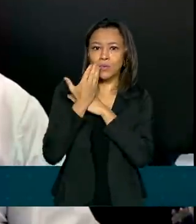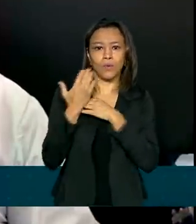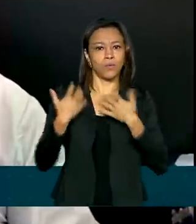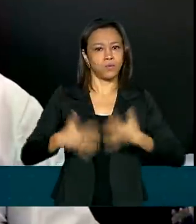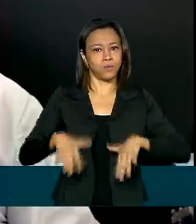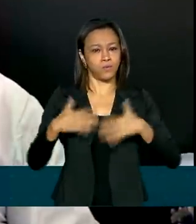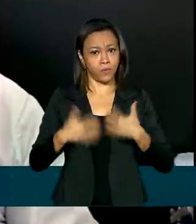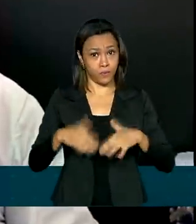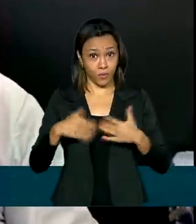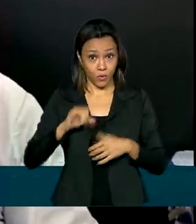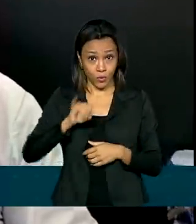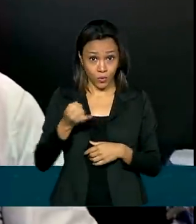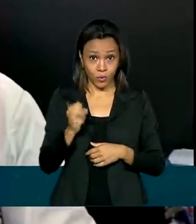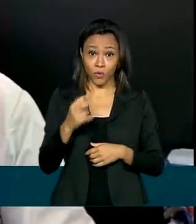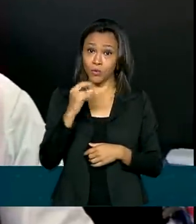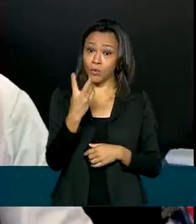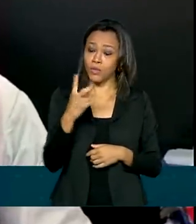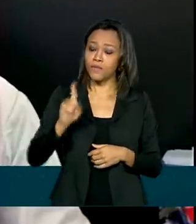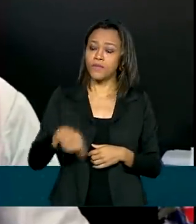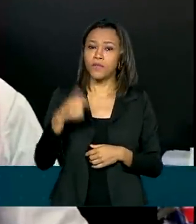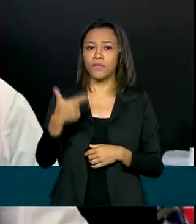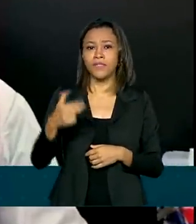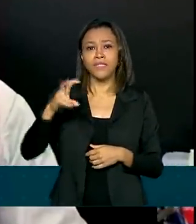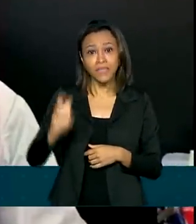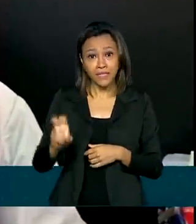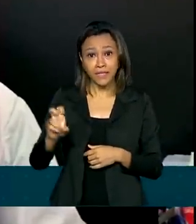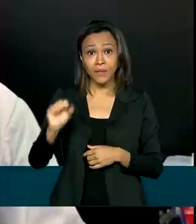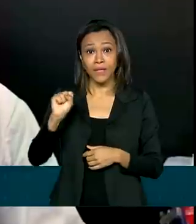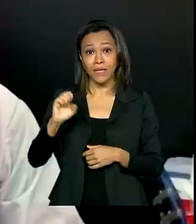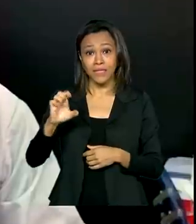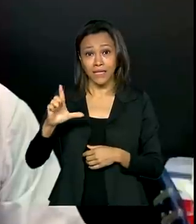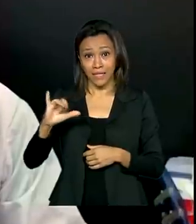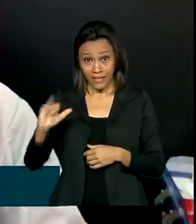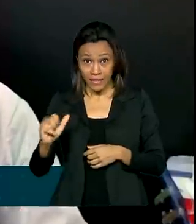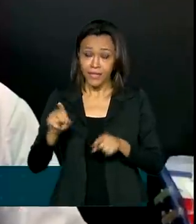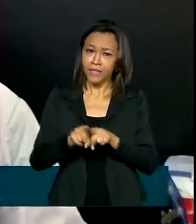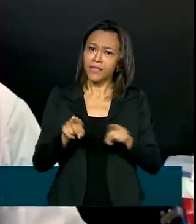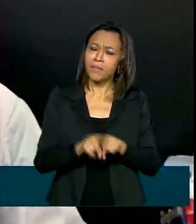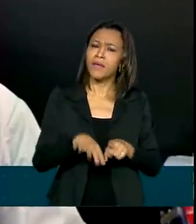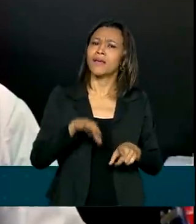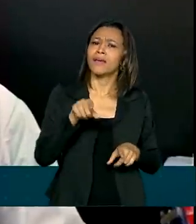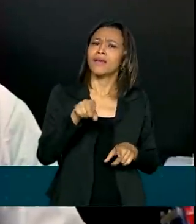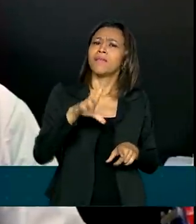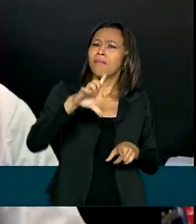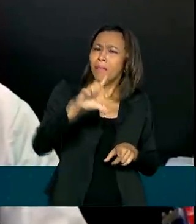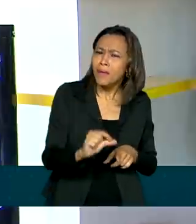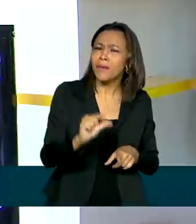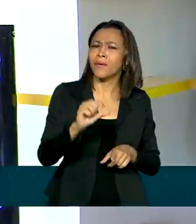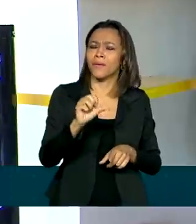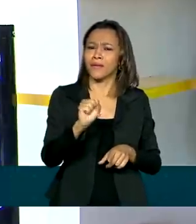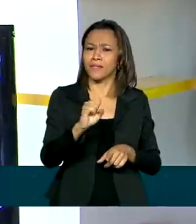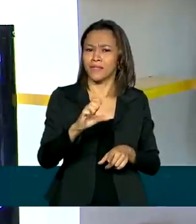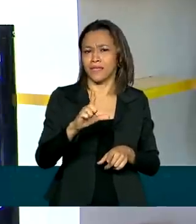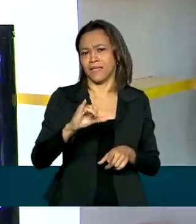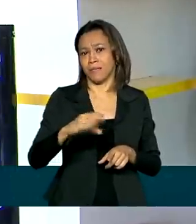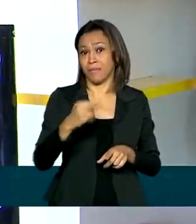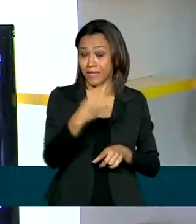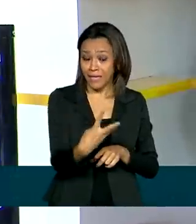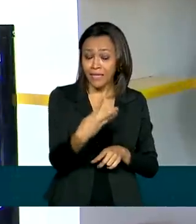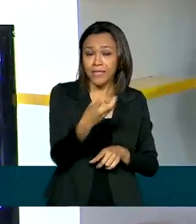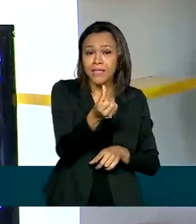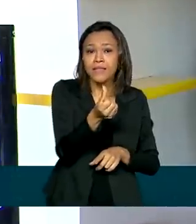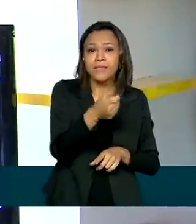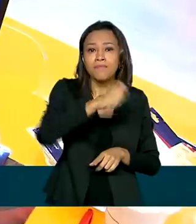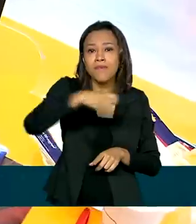juros de R$,25 da Selic e R 1,25 ao ano, com 36 meses de prazo para poder pagar. O Pronamp está